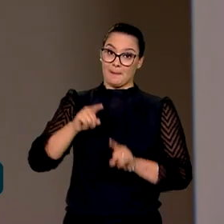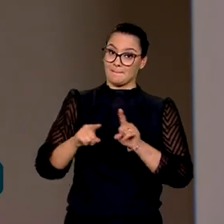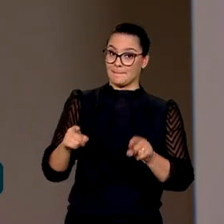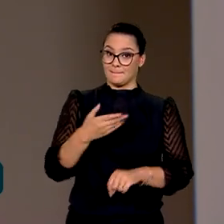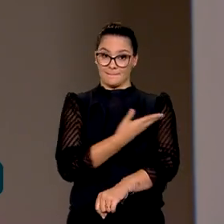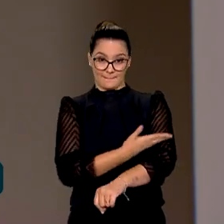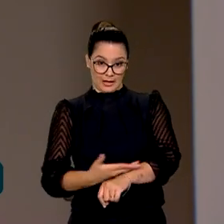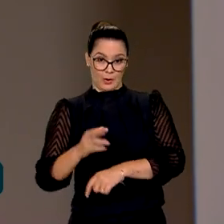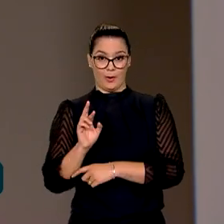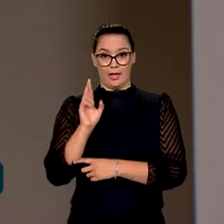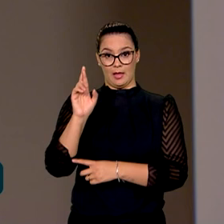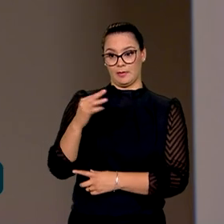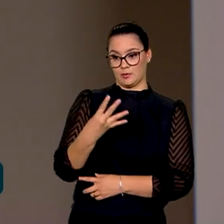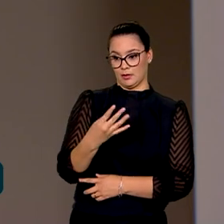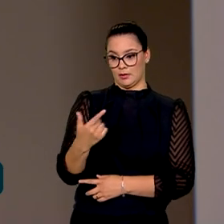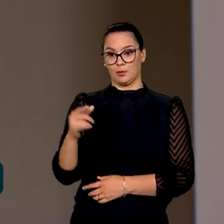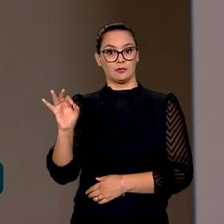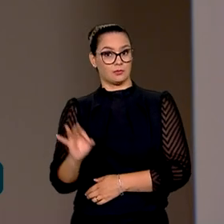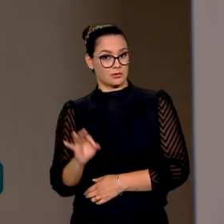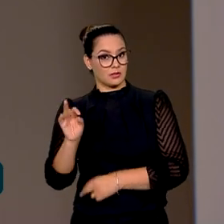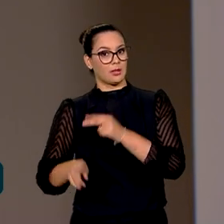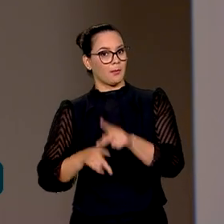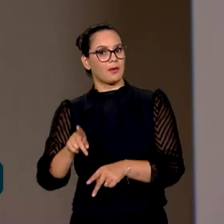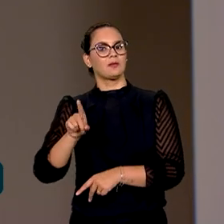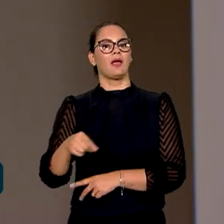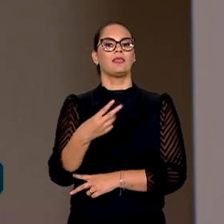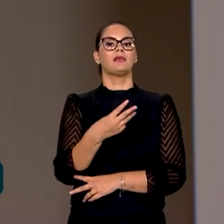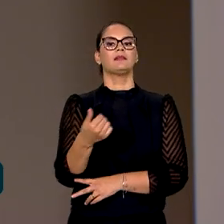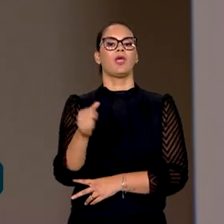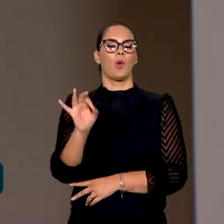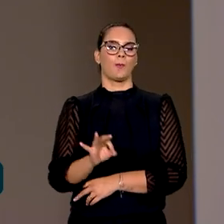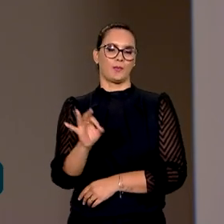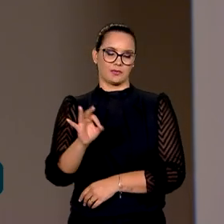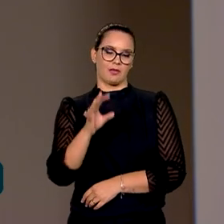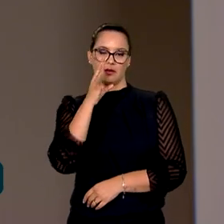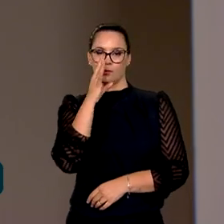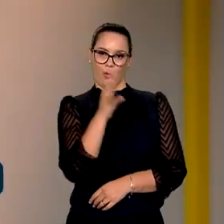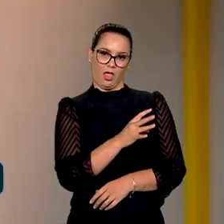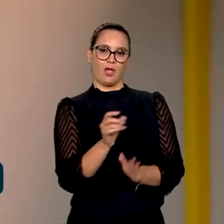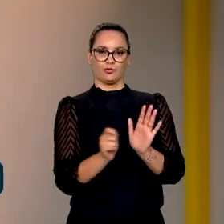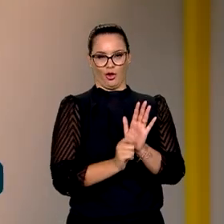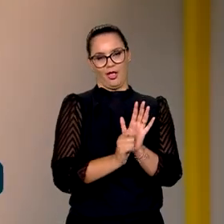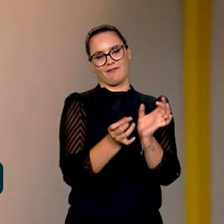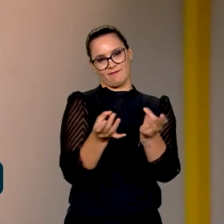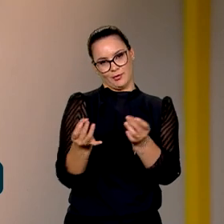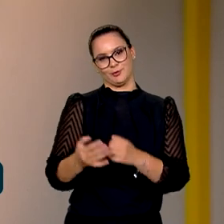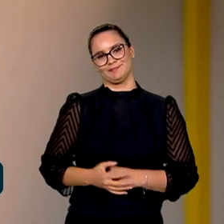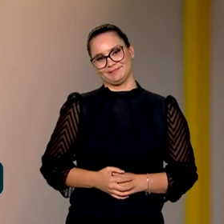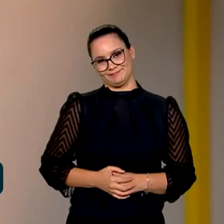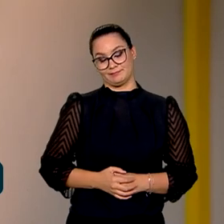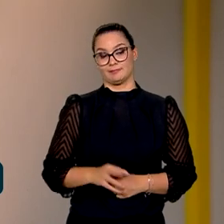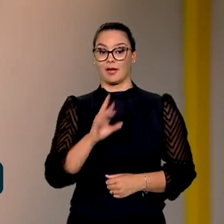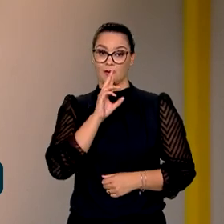brancos, que representam 42% da população, são 31% dos réus por tráfico. De acordo com